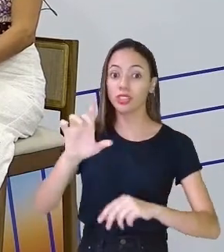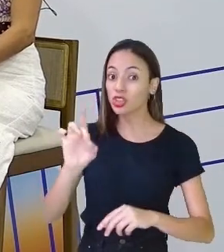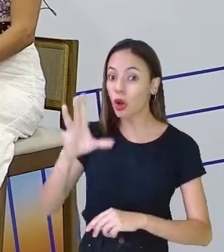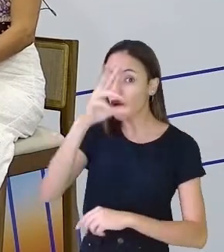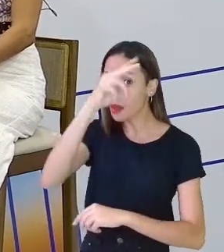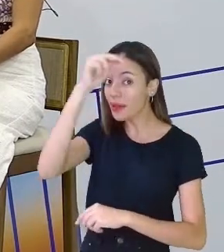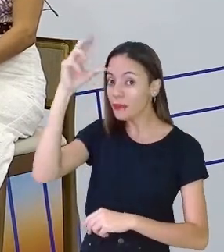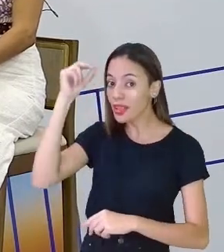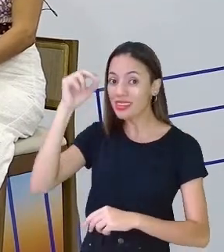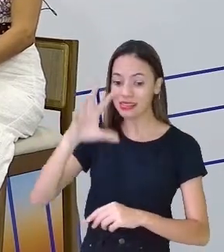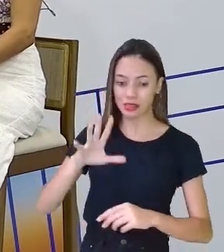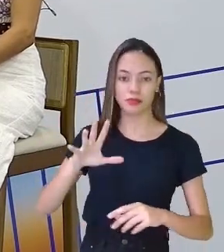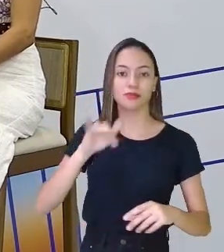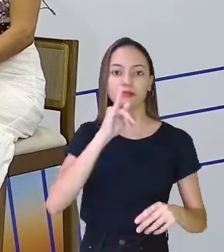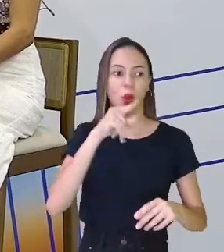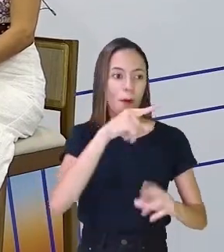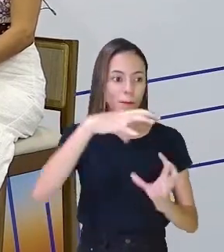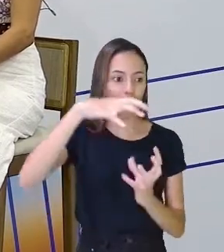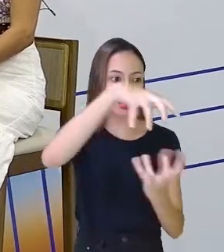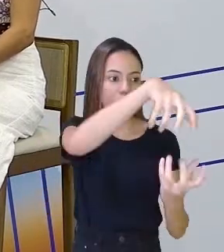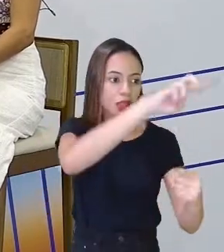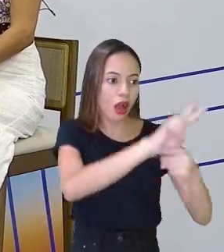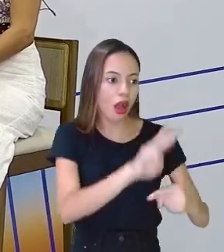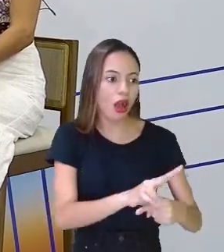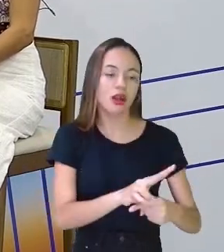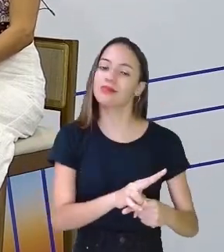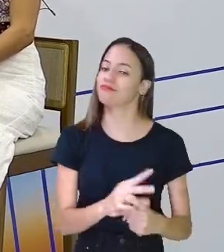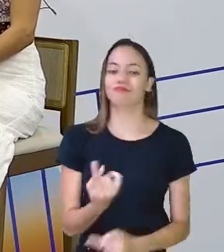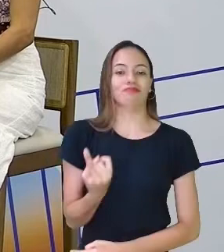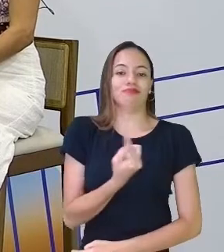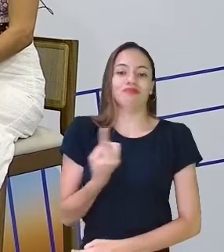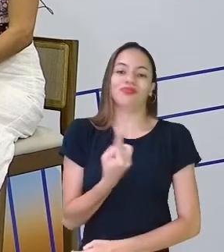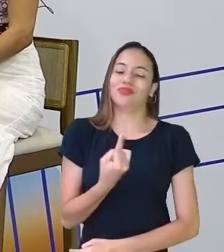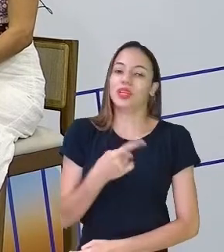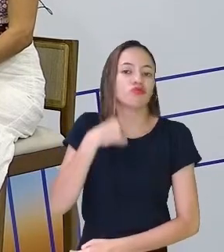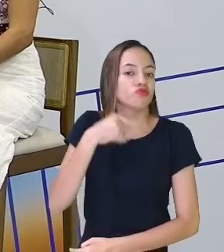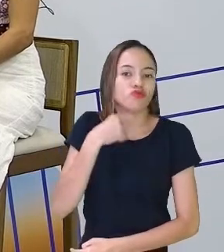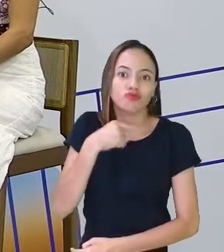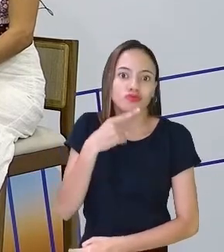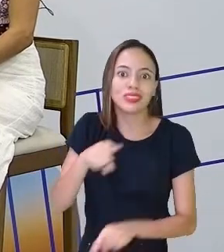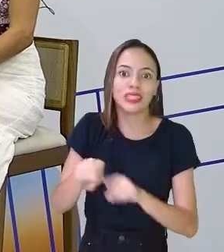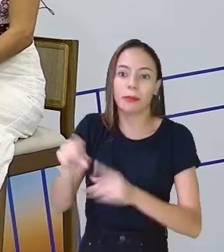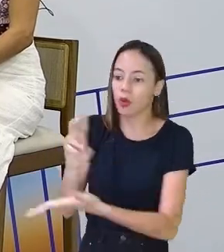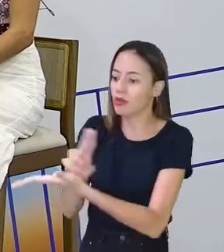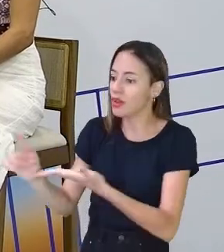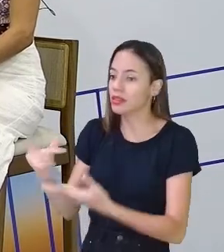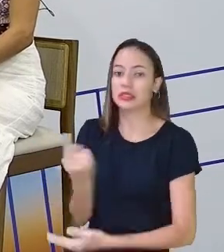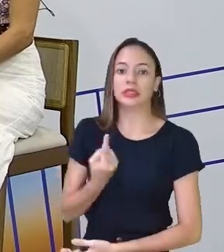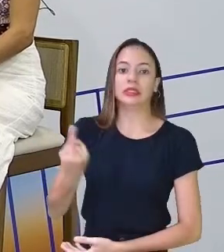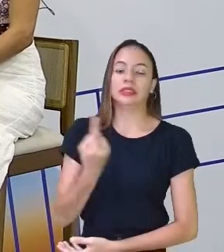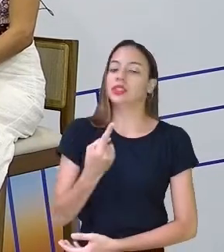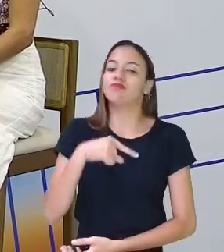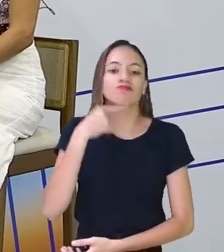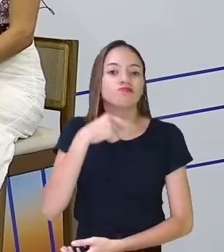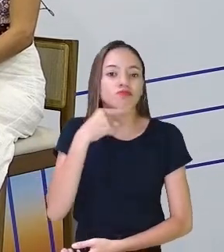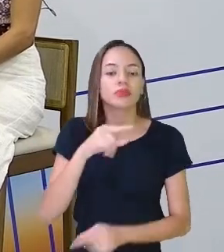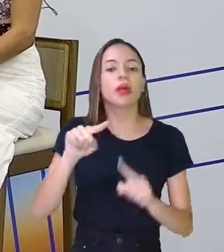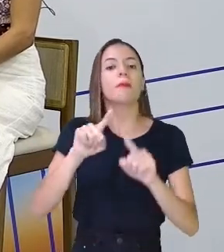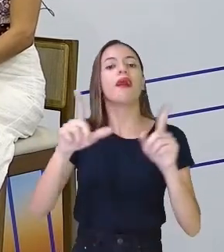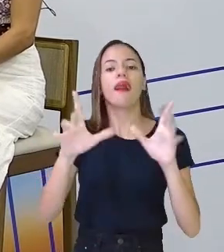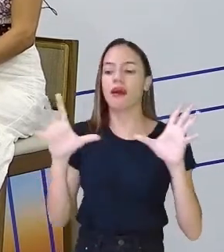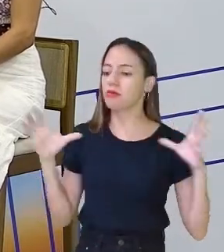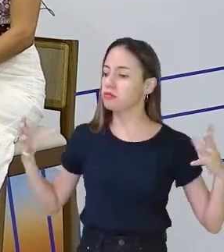consegue salvar o planeta. Sim. A universidade sozinha não consegue. Mas se juntarmos todos, podemos sim